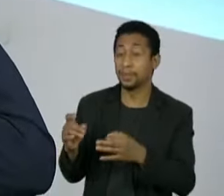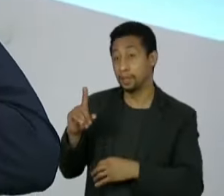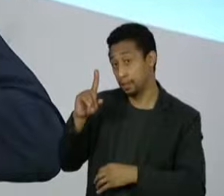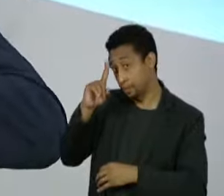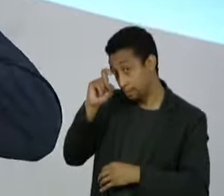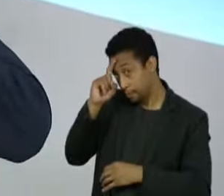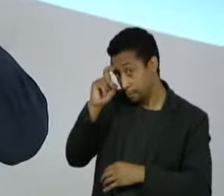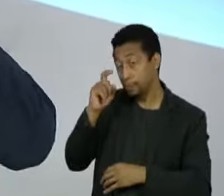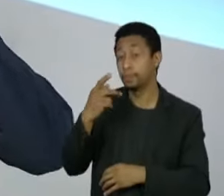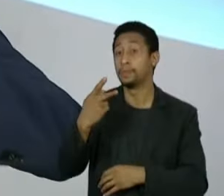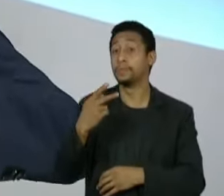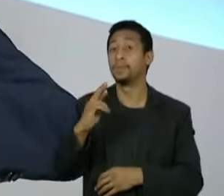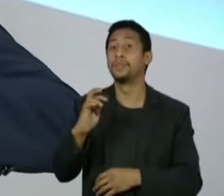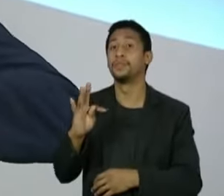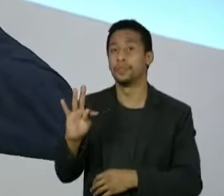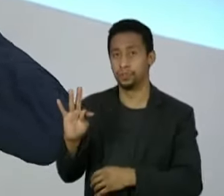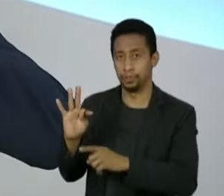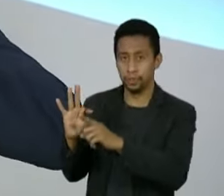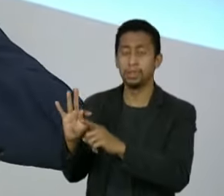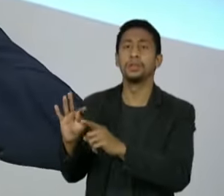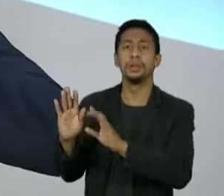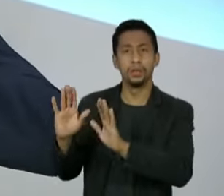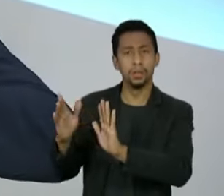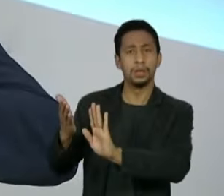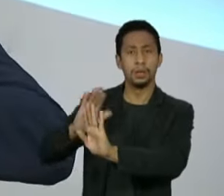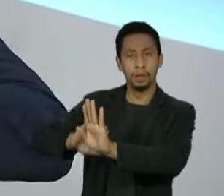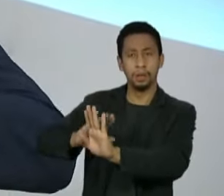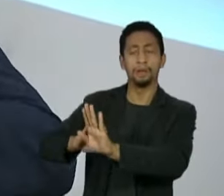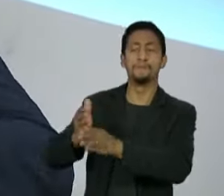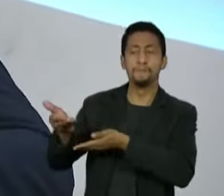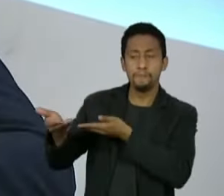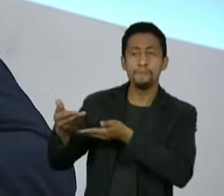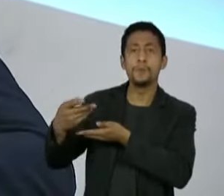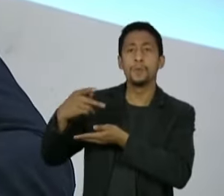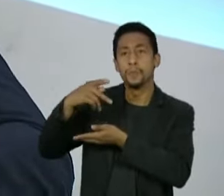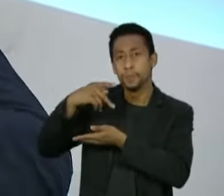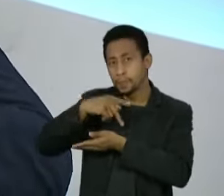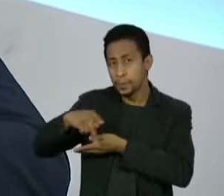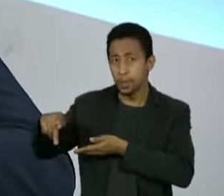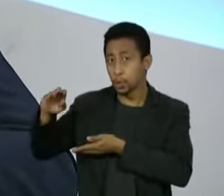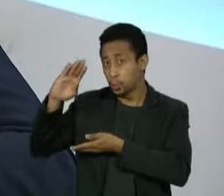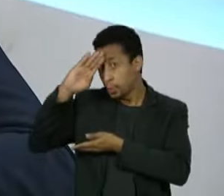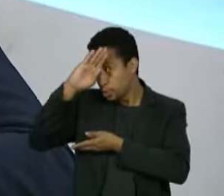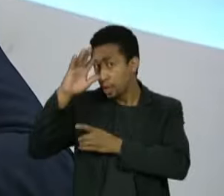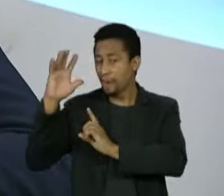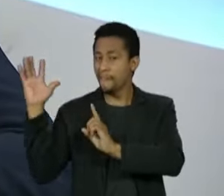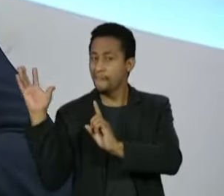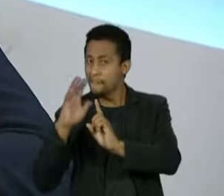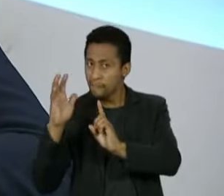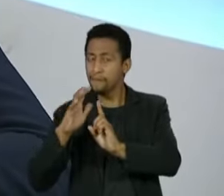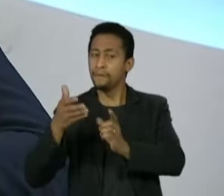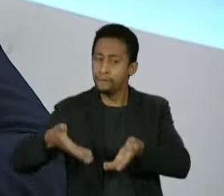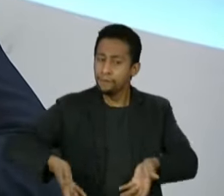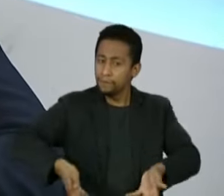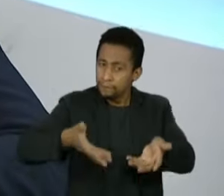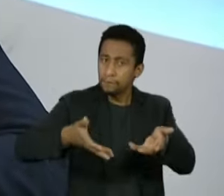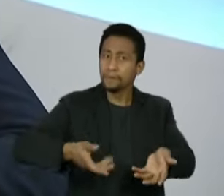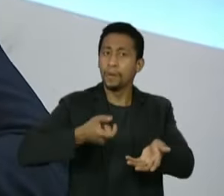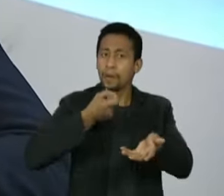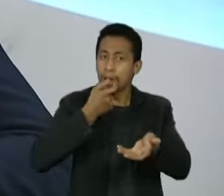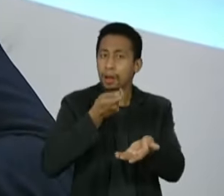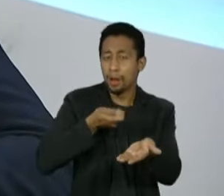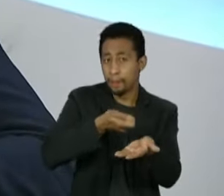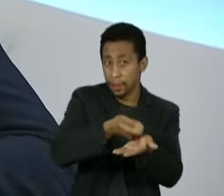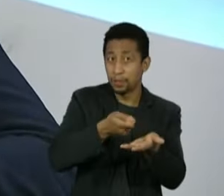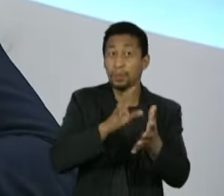senhor falou que existia um diálogo com o presidente Bolsonaro que potencializava um ao outro. Laços concretos não foram